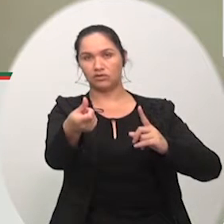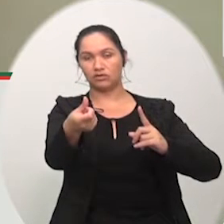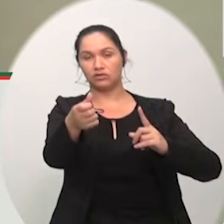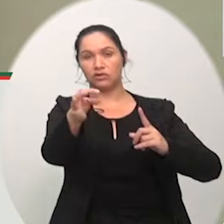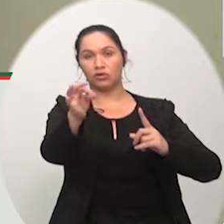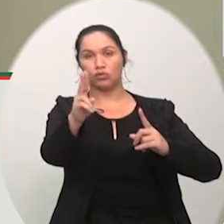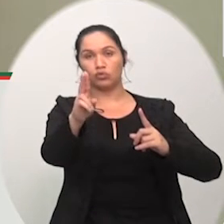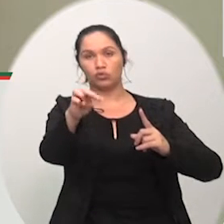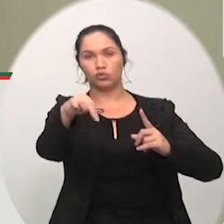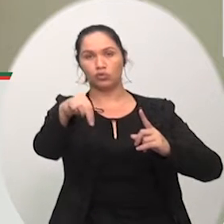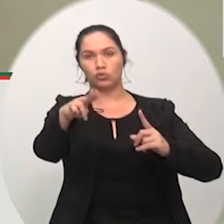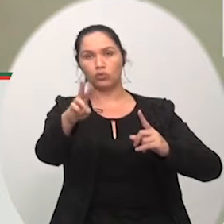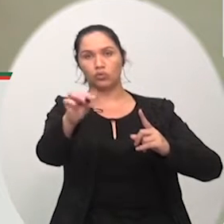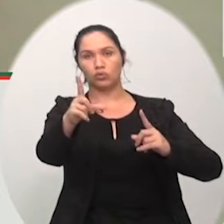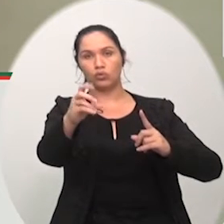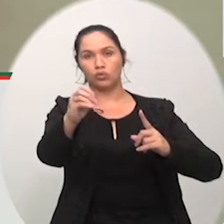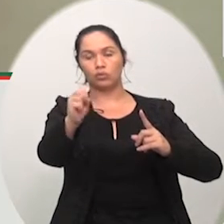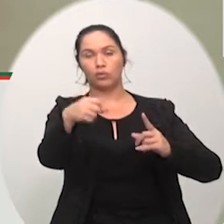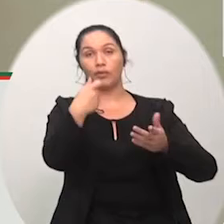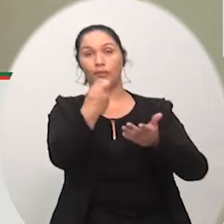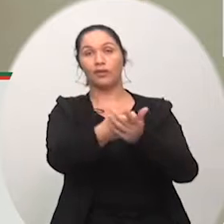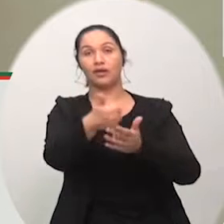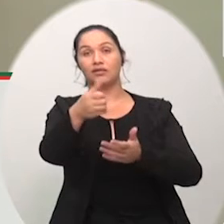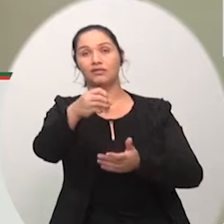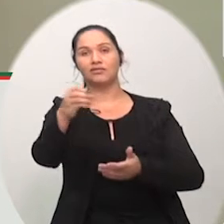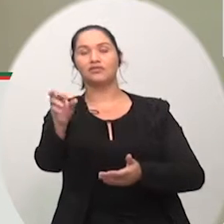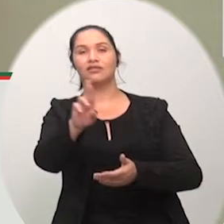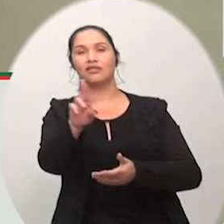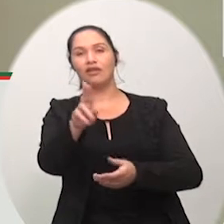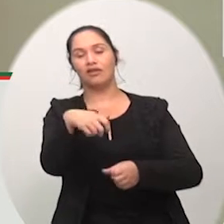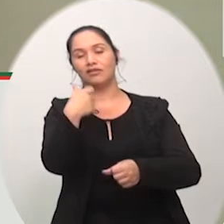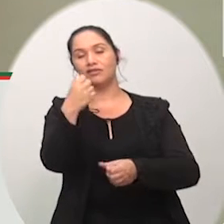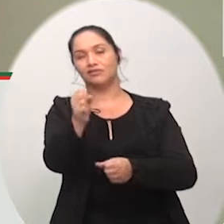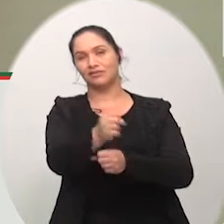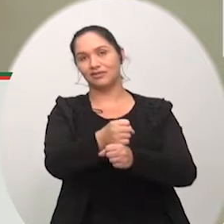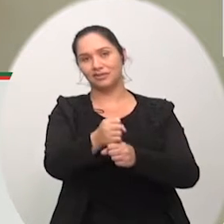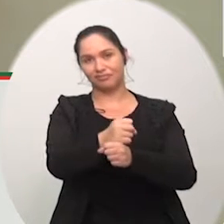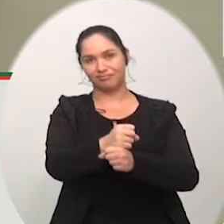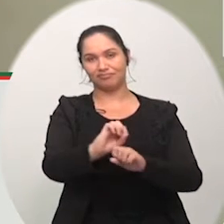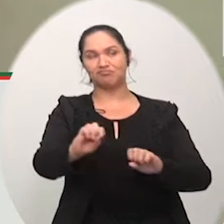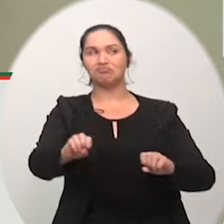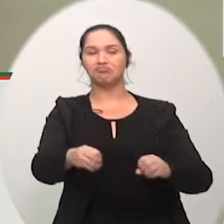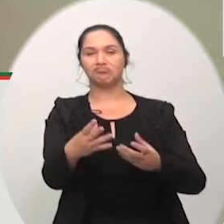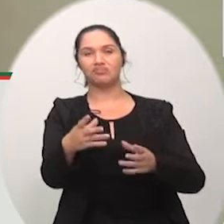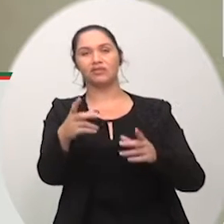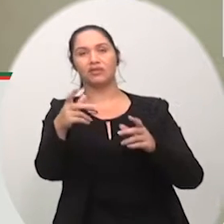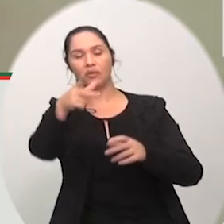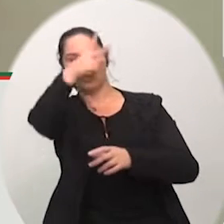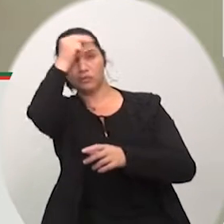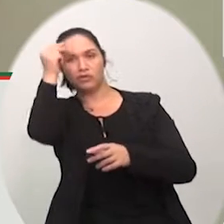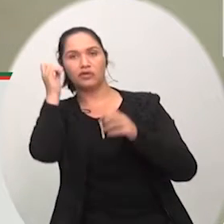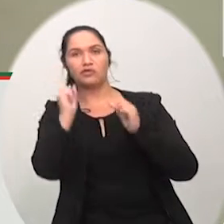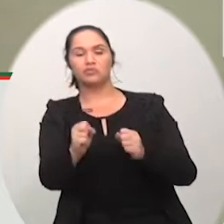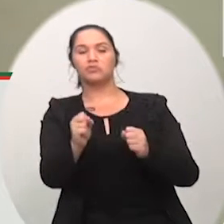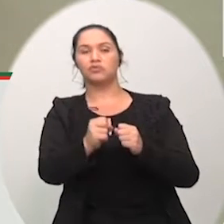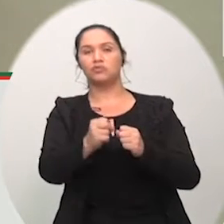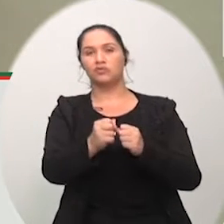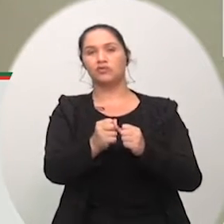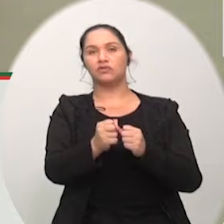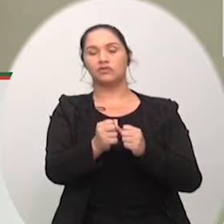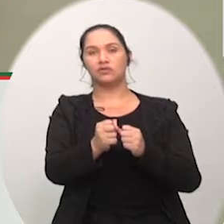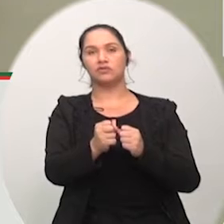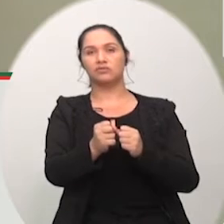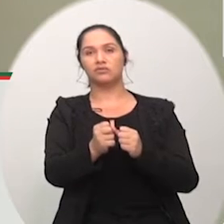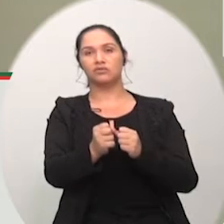é importante ter um administrador que quem sabe o prefeito possa colocar lá justo com transparência e